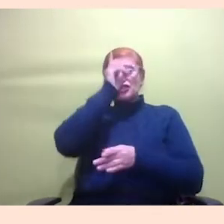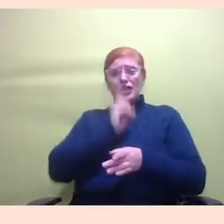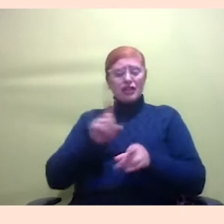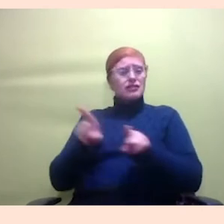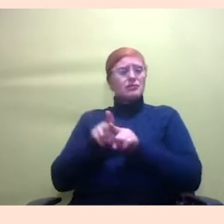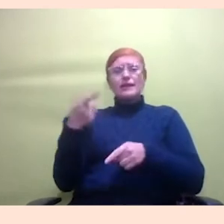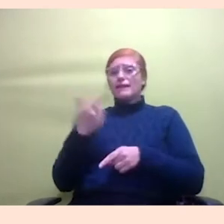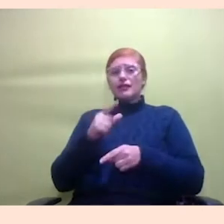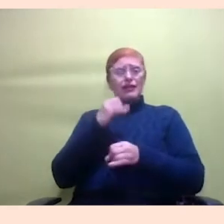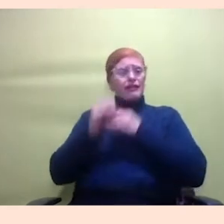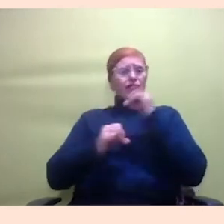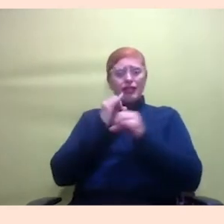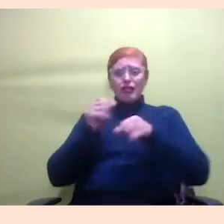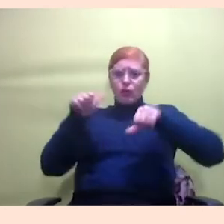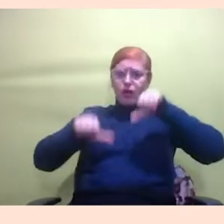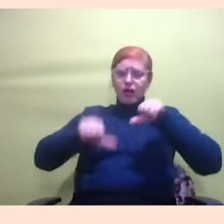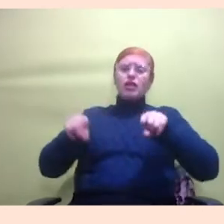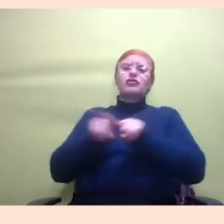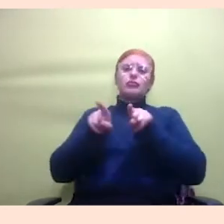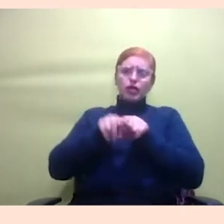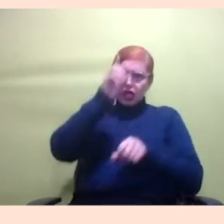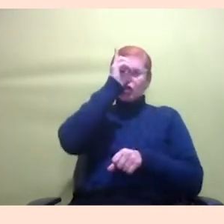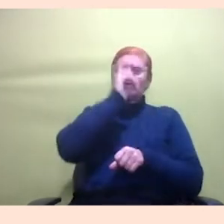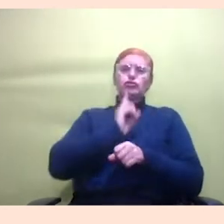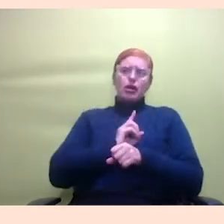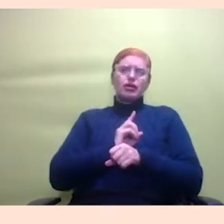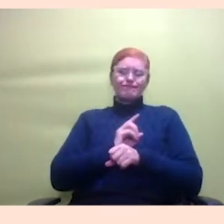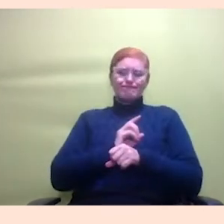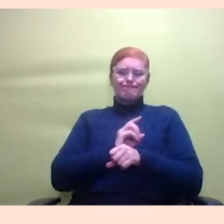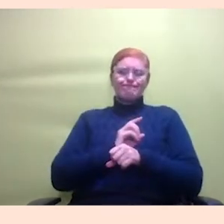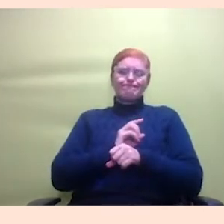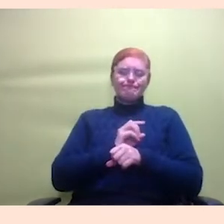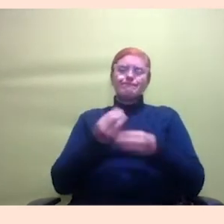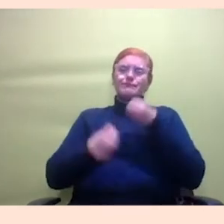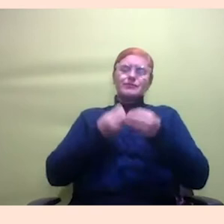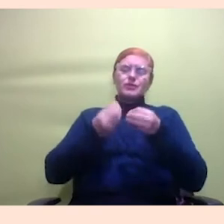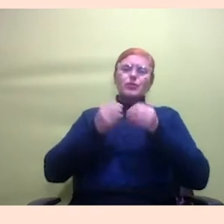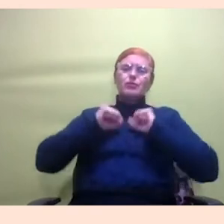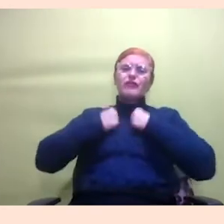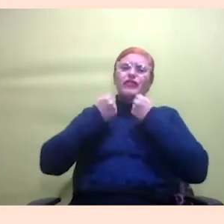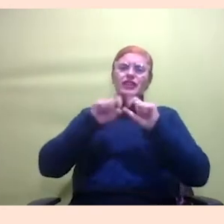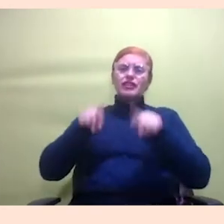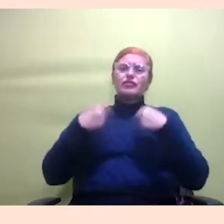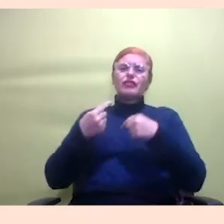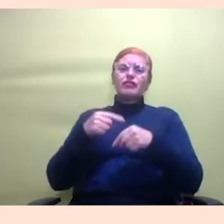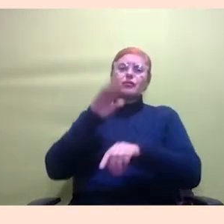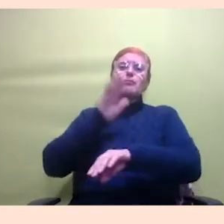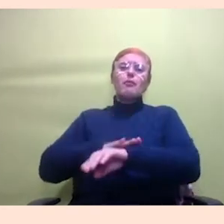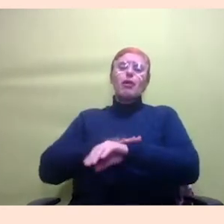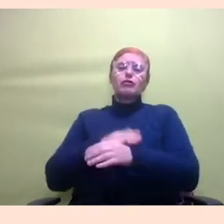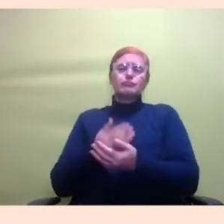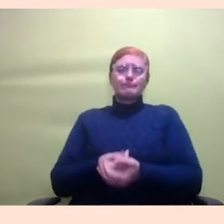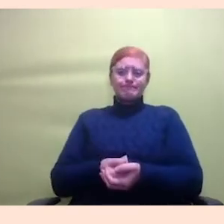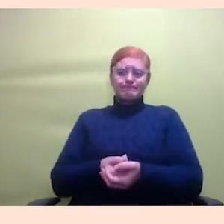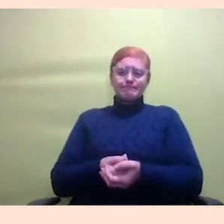que também é um direito que não temos então como enfrentar esse desafio nesse momento e aí tem uma